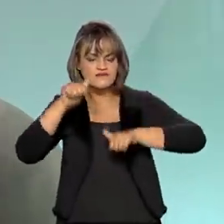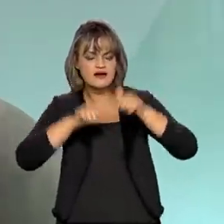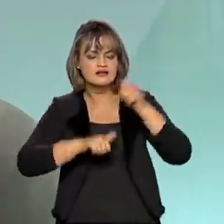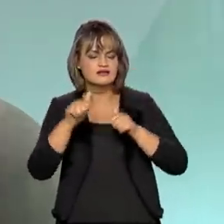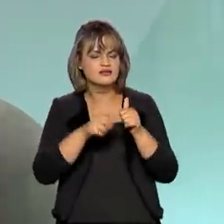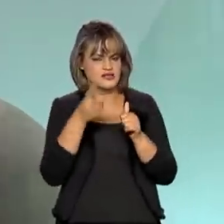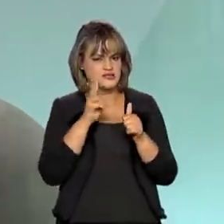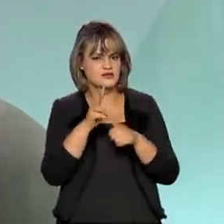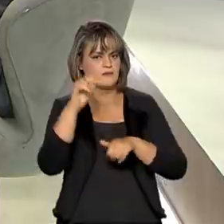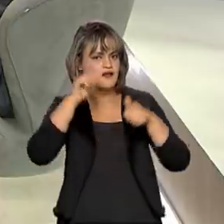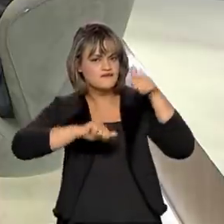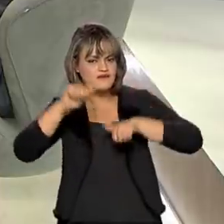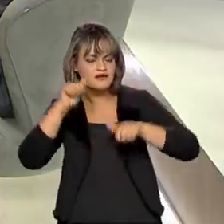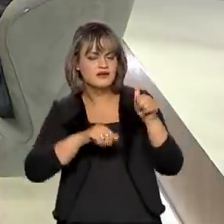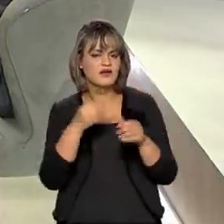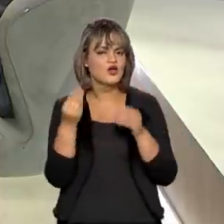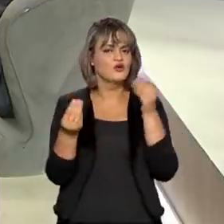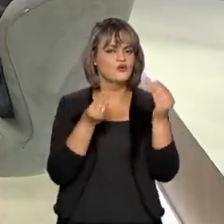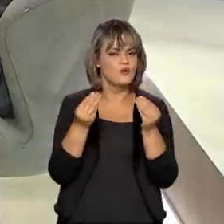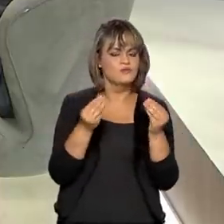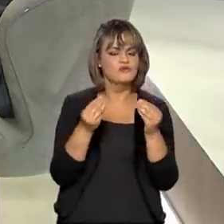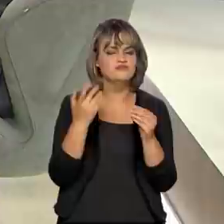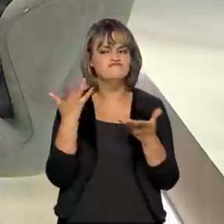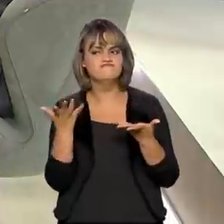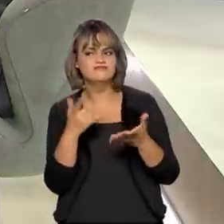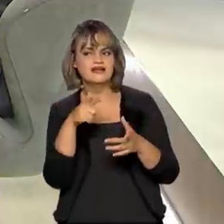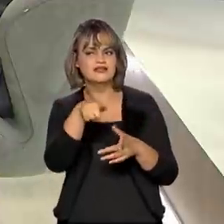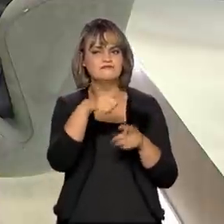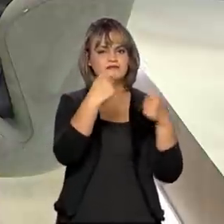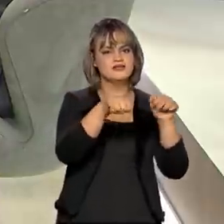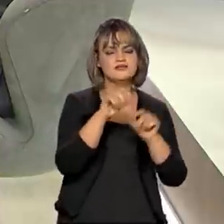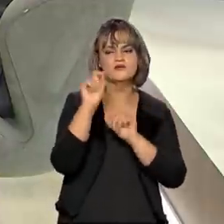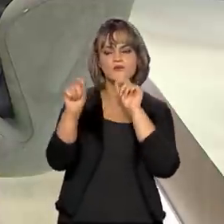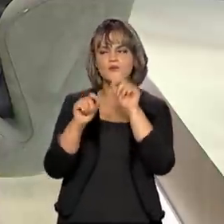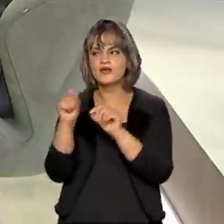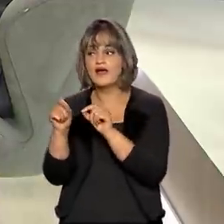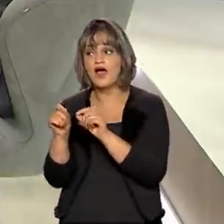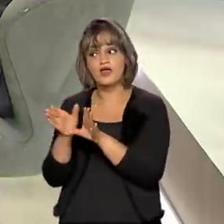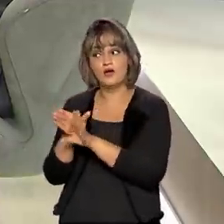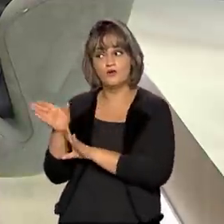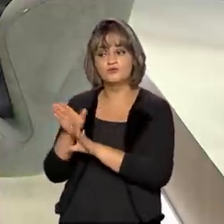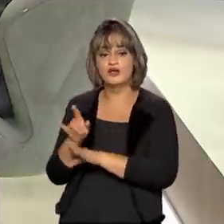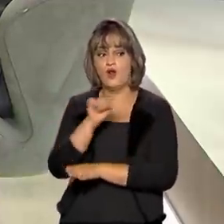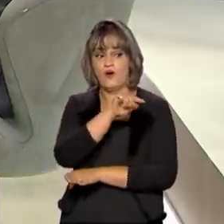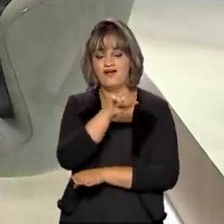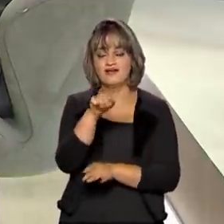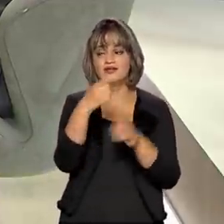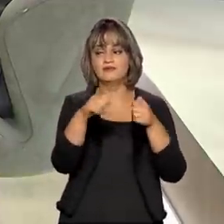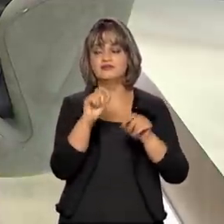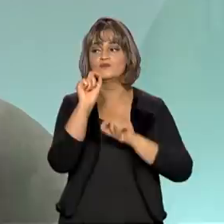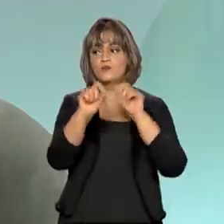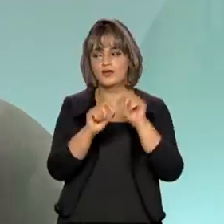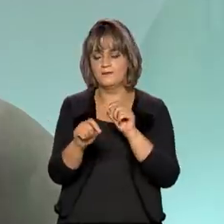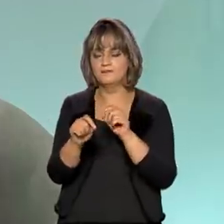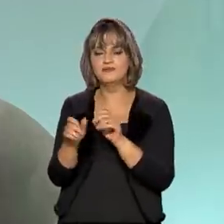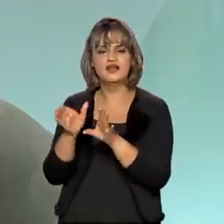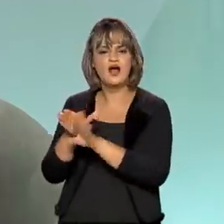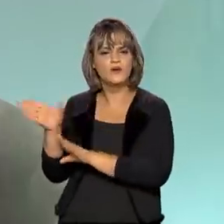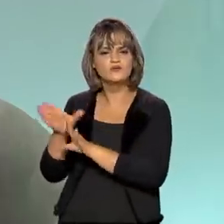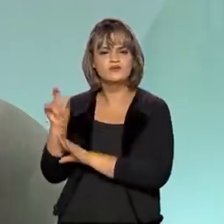forma permanente as condições de oferta e de demanda e faz recomendações. Dentre essas recomendações,